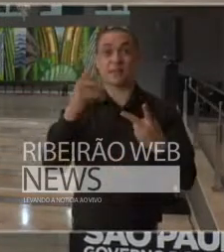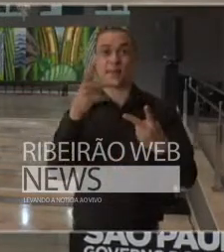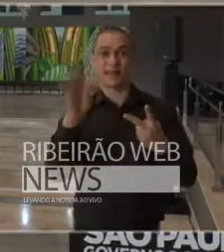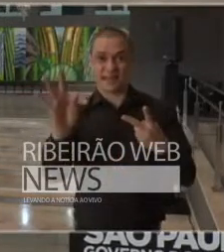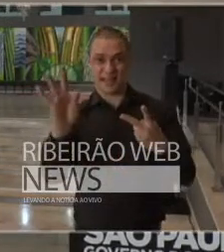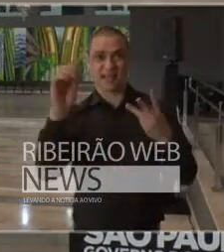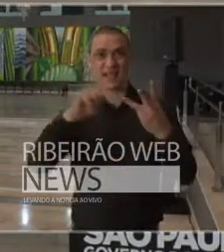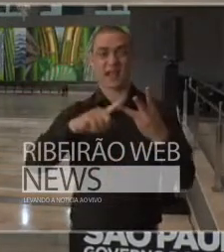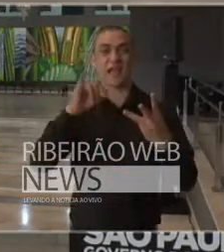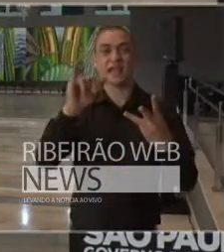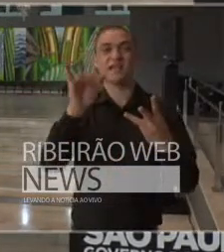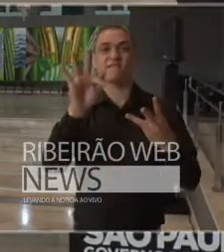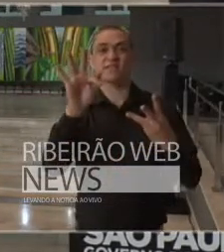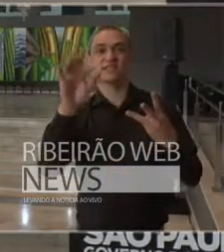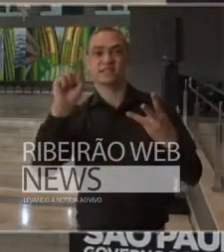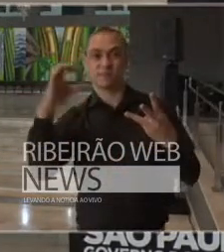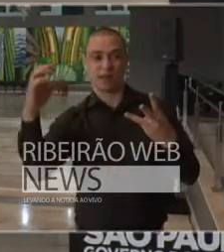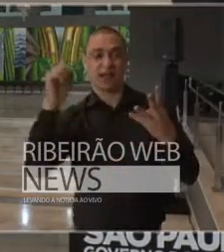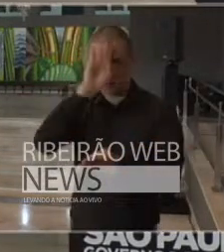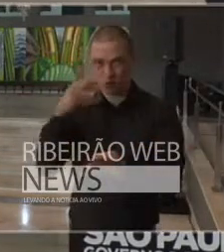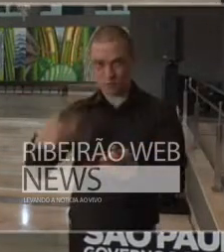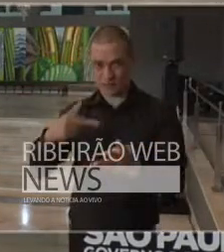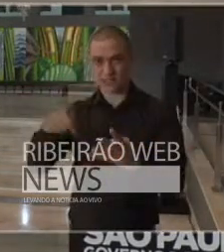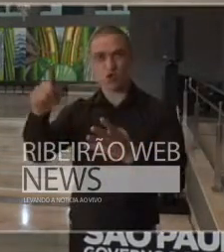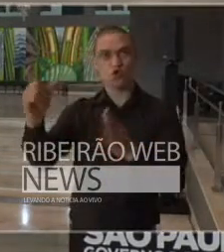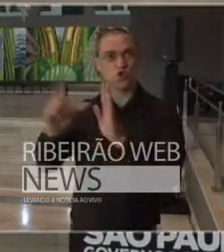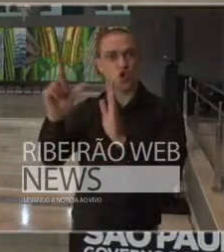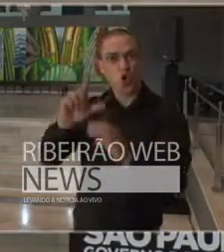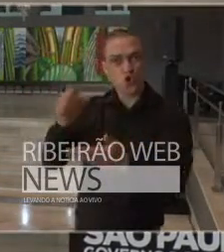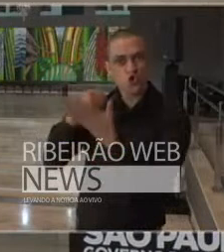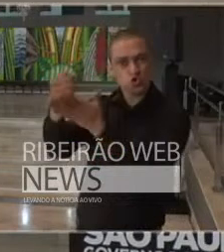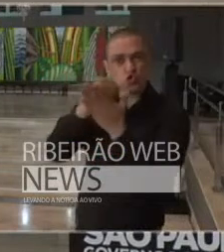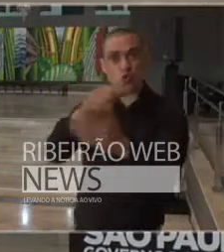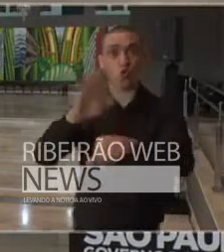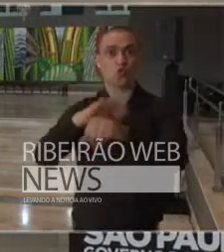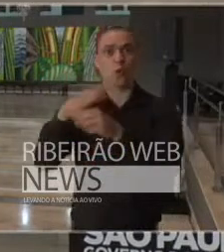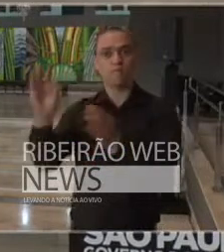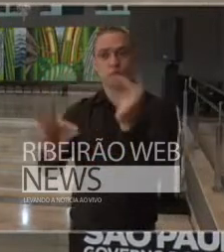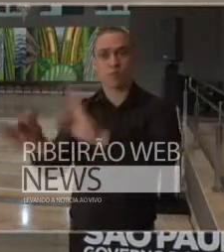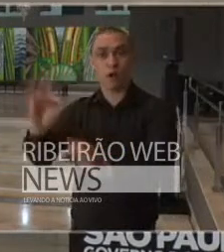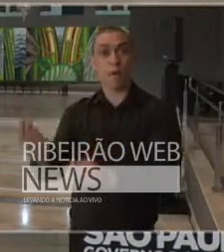Federal de São Paulo e a Marinha do Brasil, em logístico, primeiro lote de mil ventiladores.